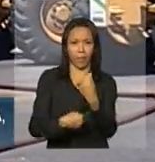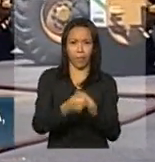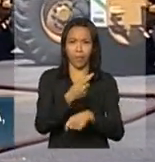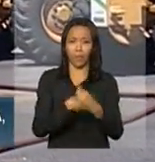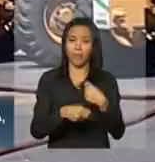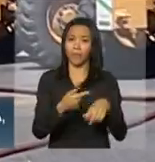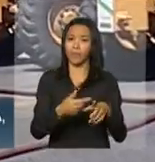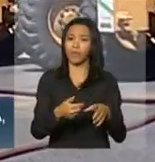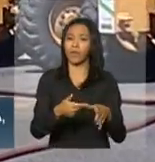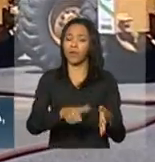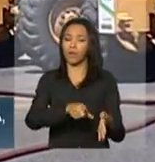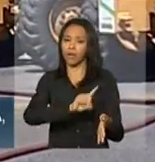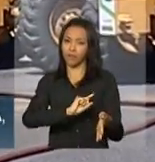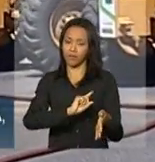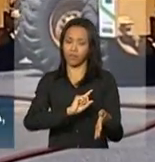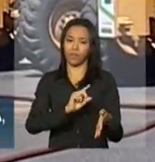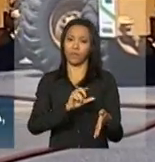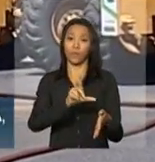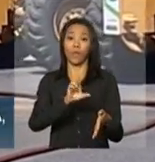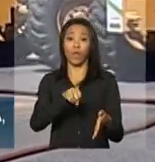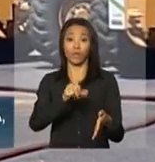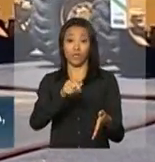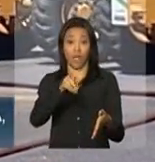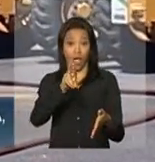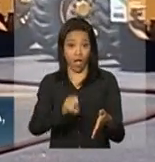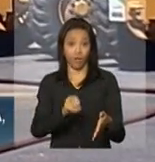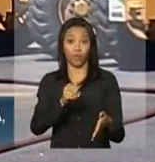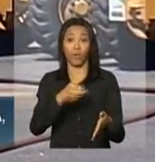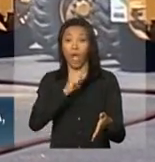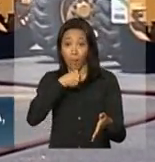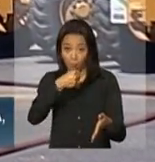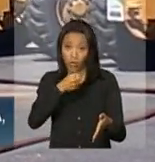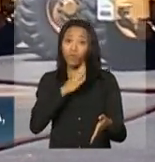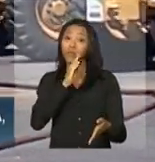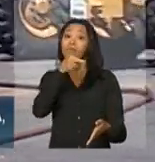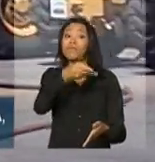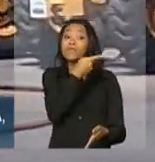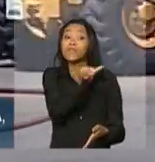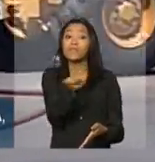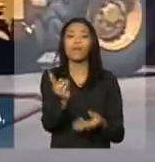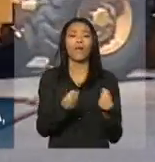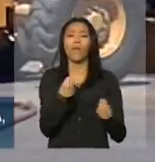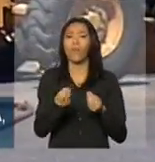repórter Leonardo Meira fez uma visita a uma dessas unidades que fabricam as máquinas.